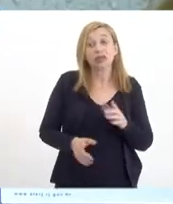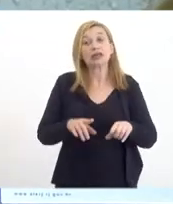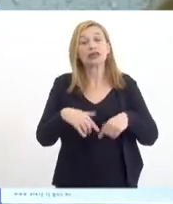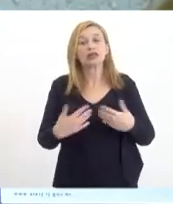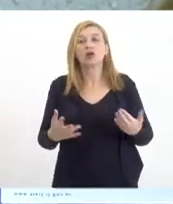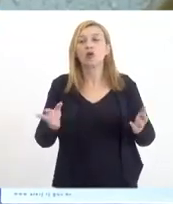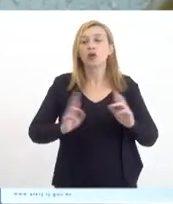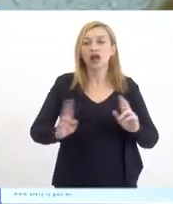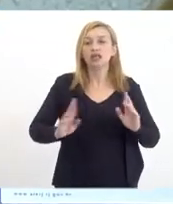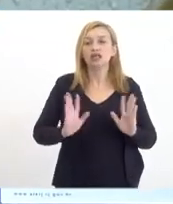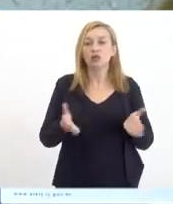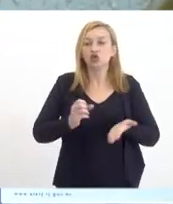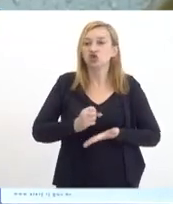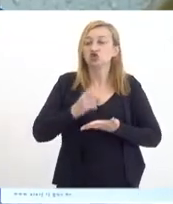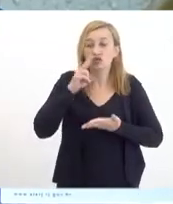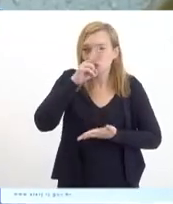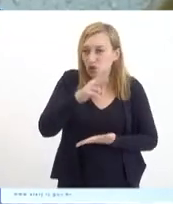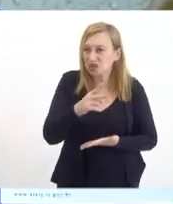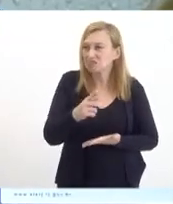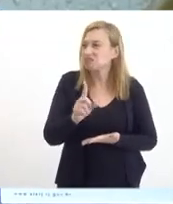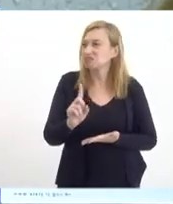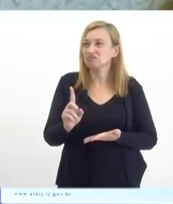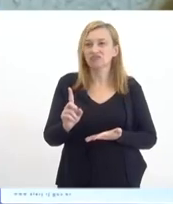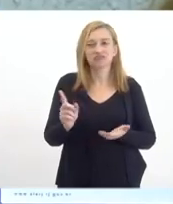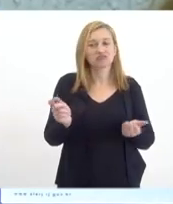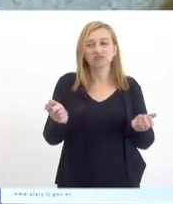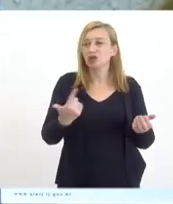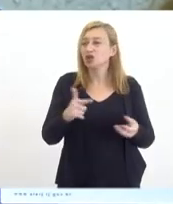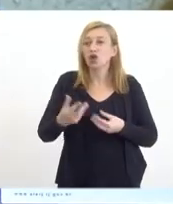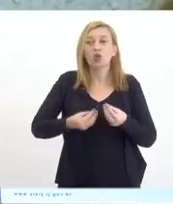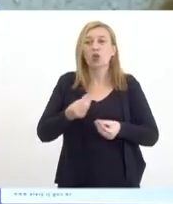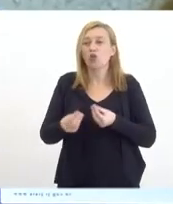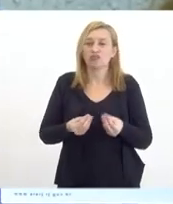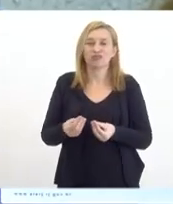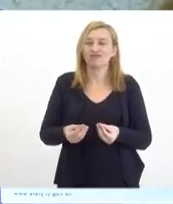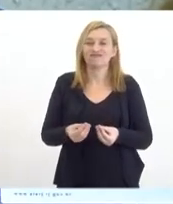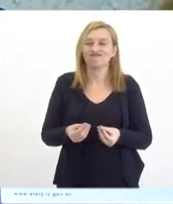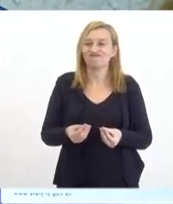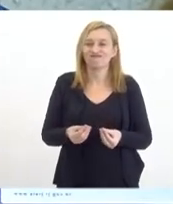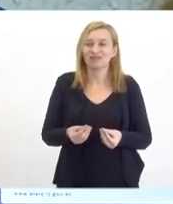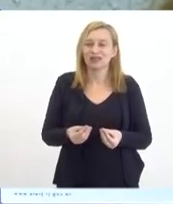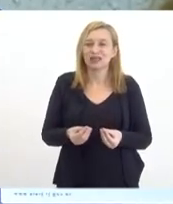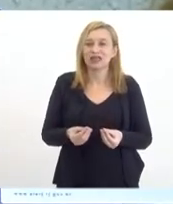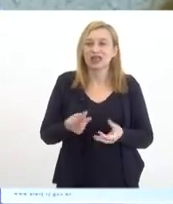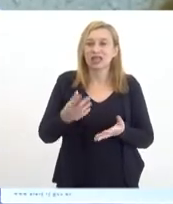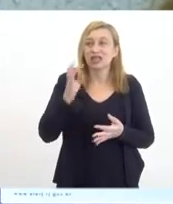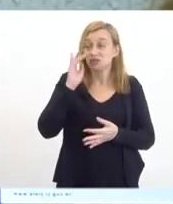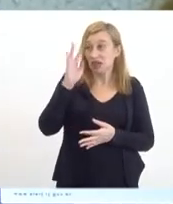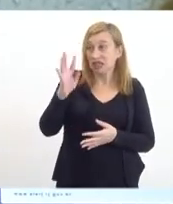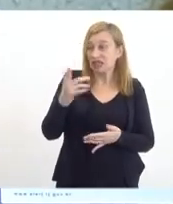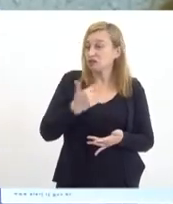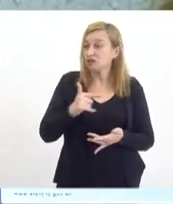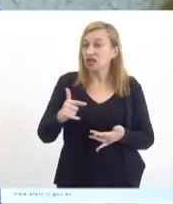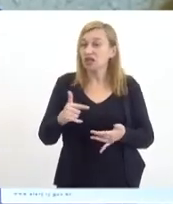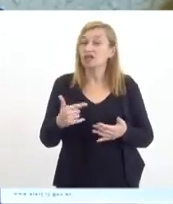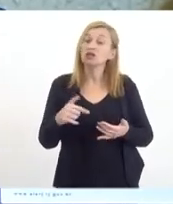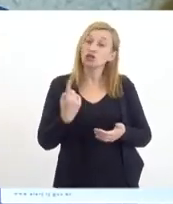correlação de força hoje não permite que a gente tenha uma esperança. Então, o que a gente precisa